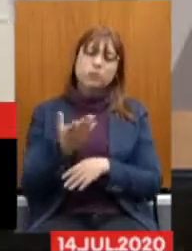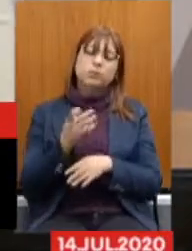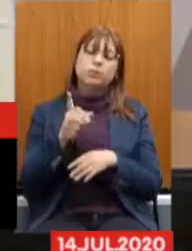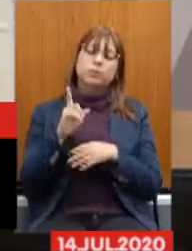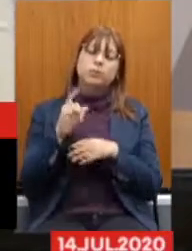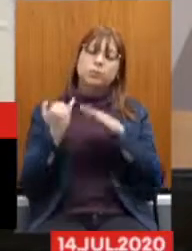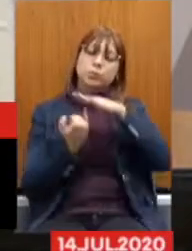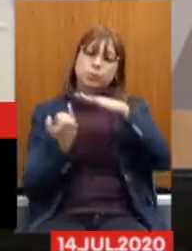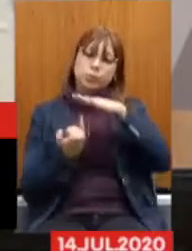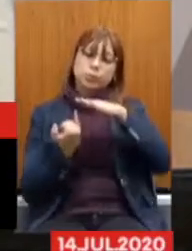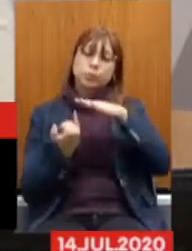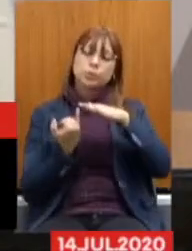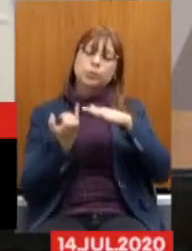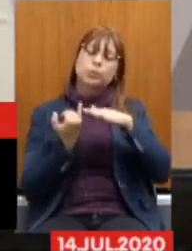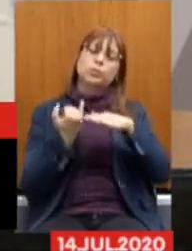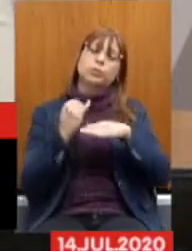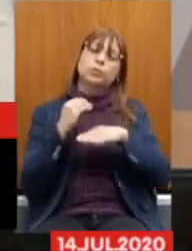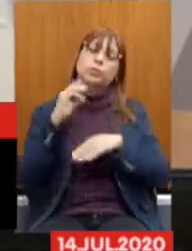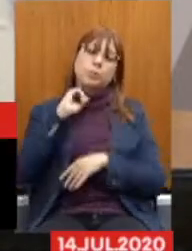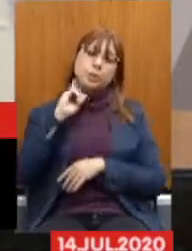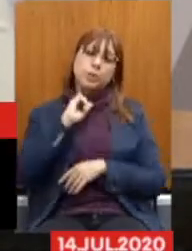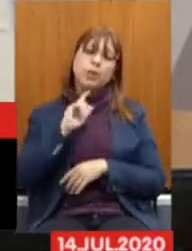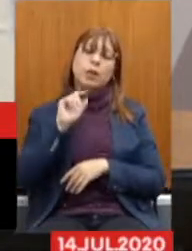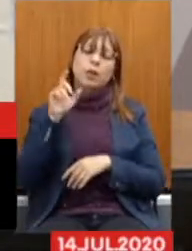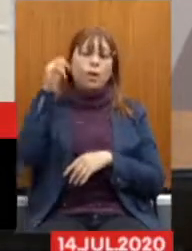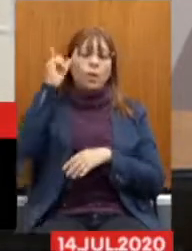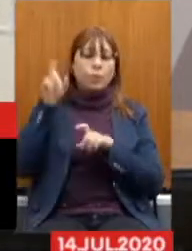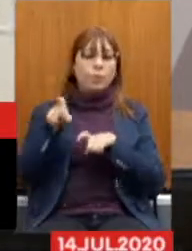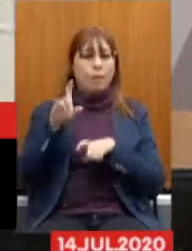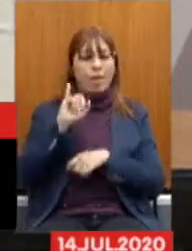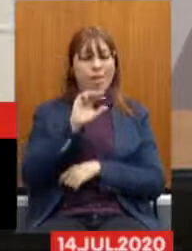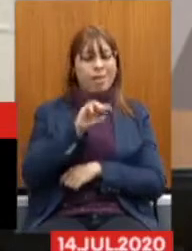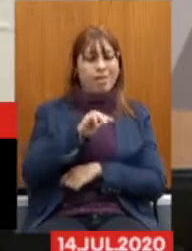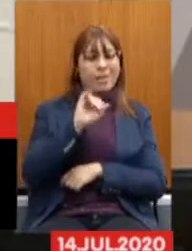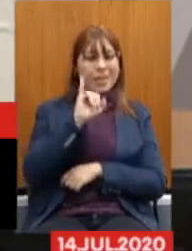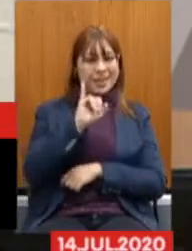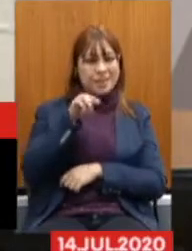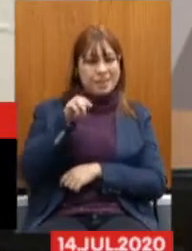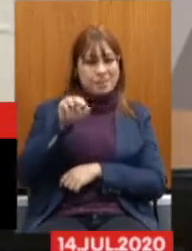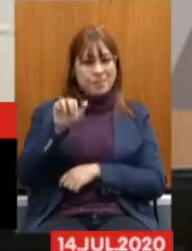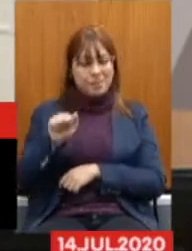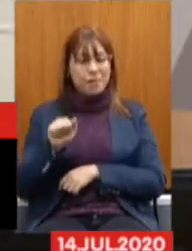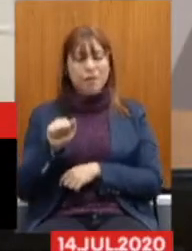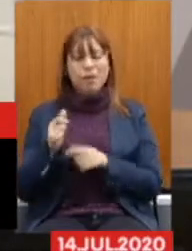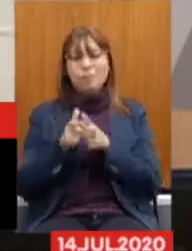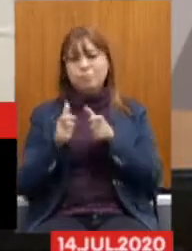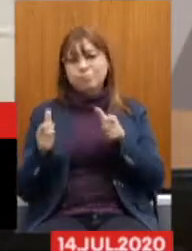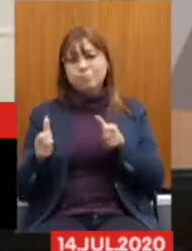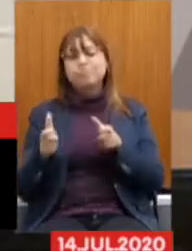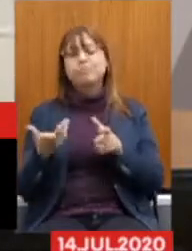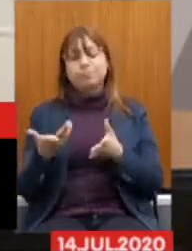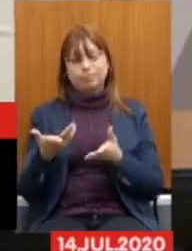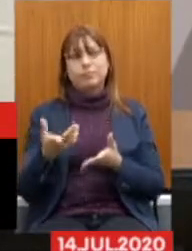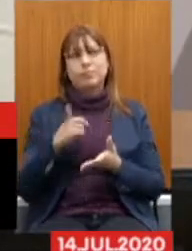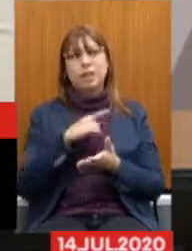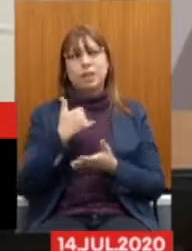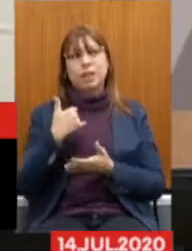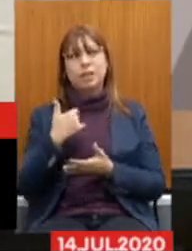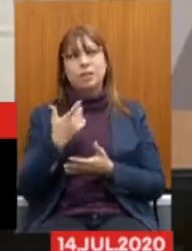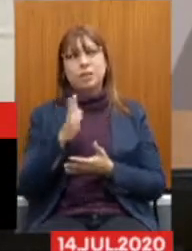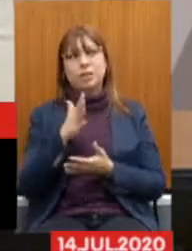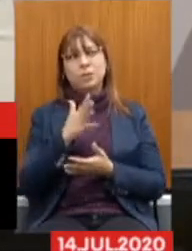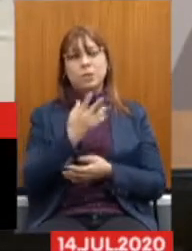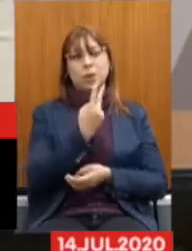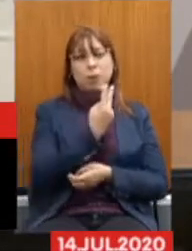Agropecuária O IMA 99% Dos nossos Filiados Estão na faixa Que vai de 2